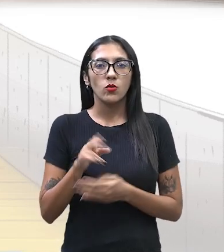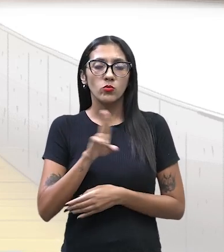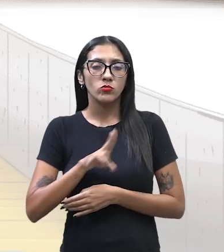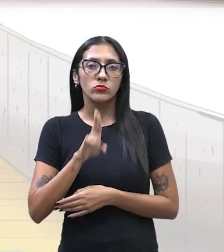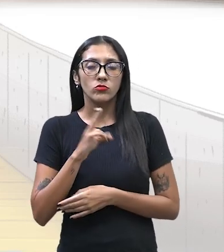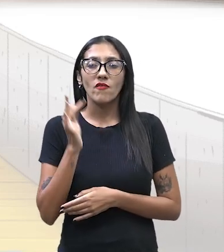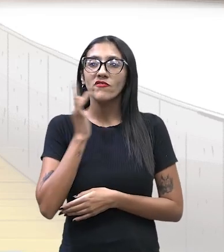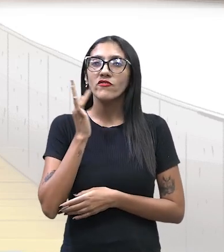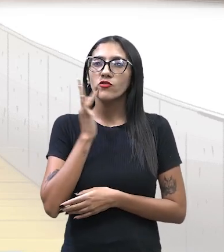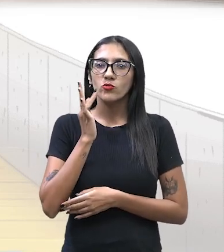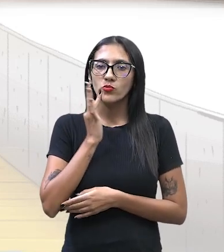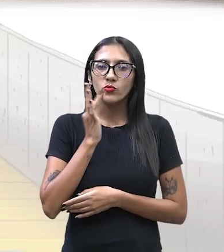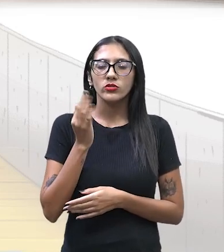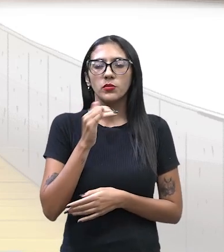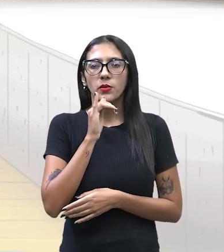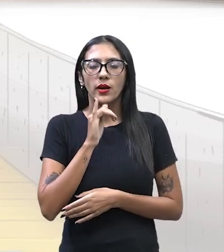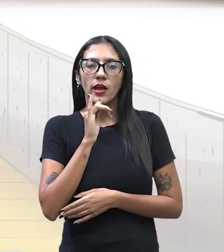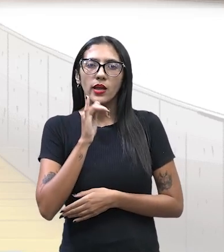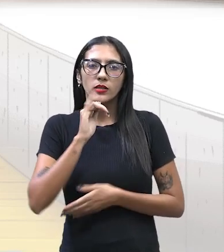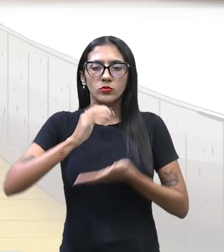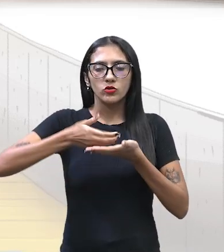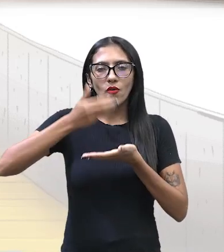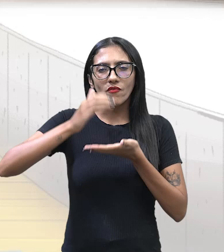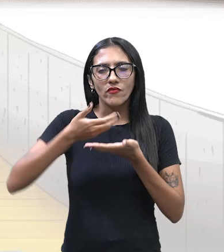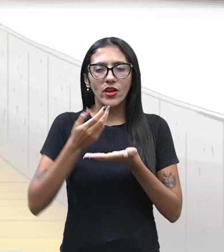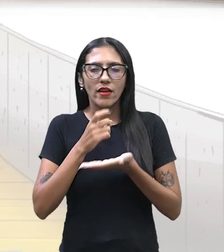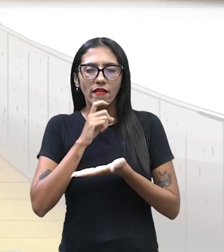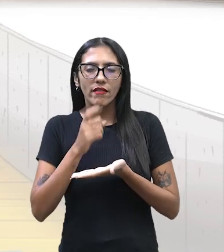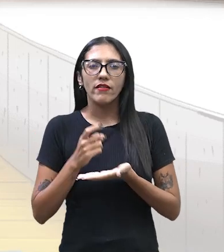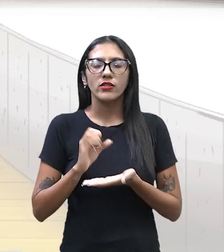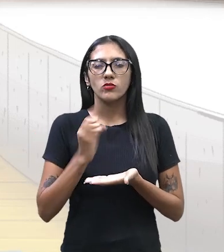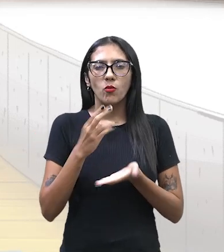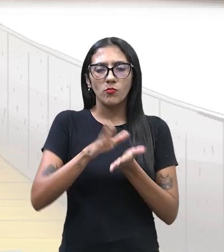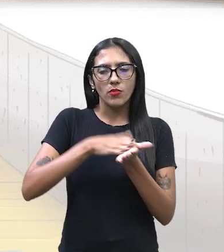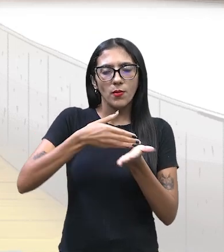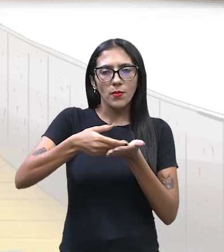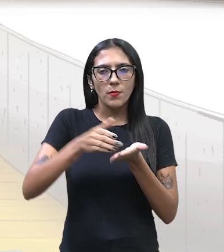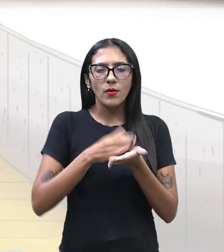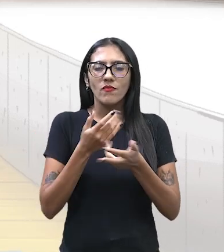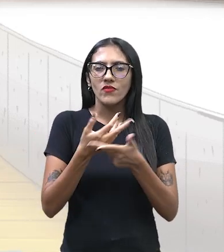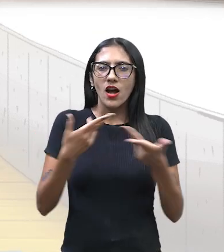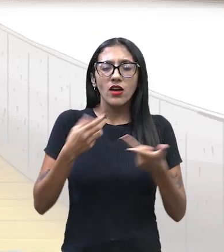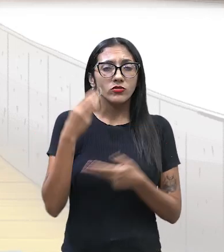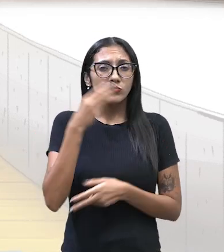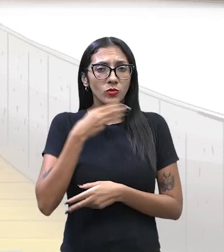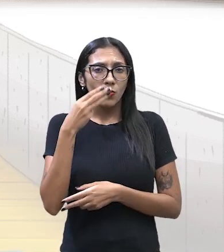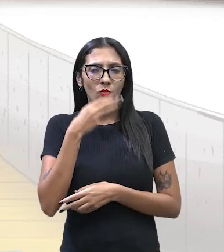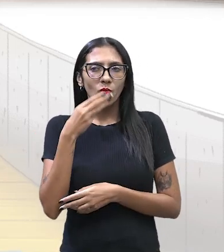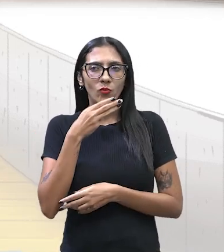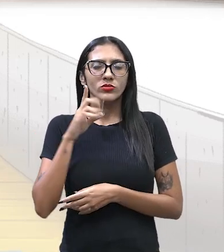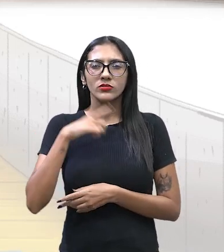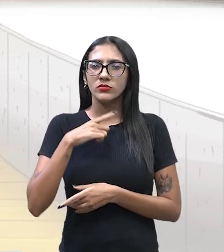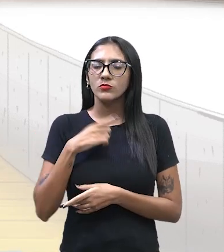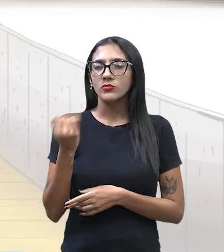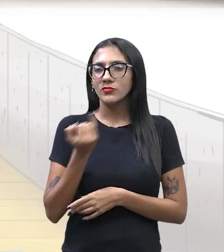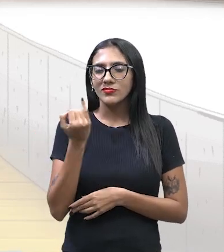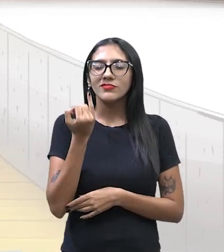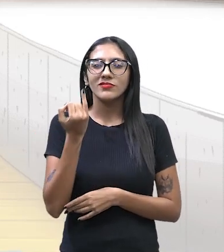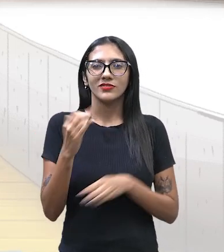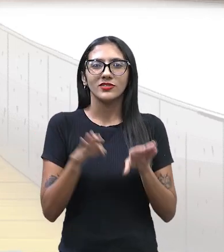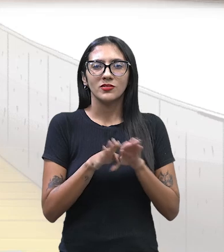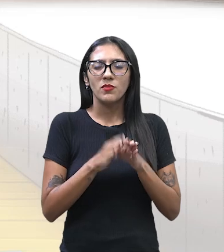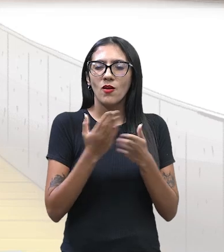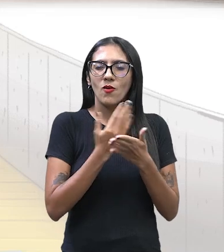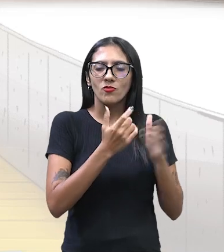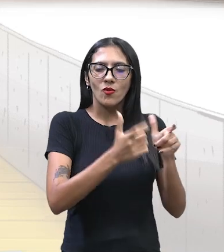locais, como sorvete, geleias, não é verdade? Os doces, que é muito comum nas localidades aqui.